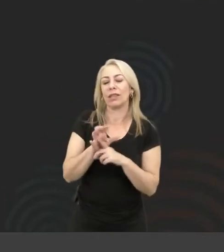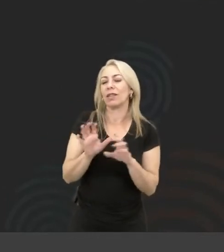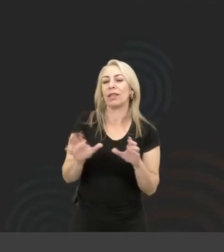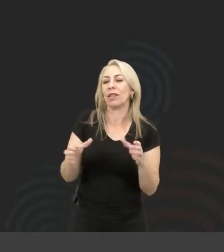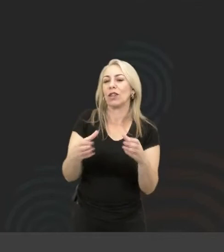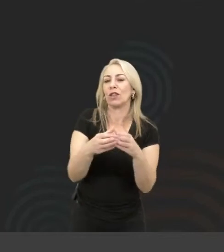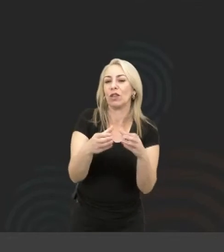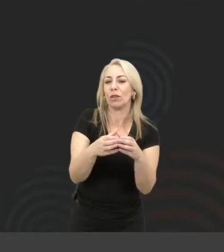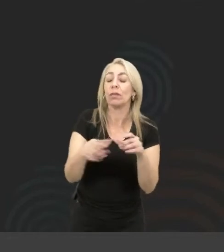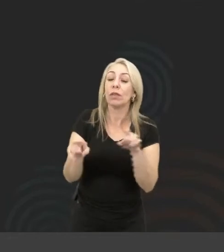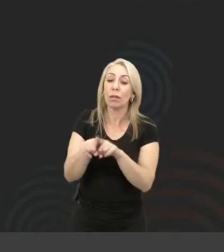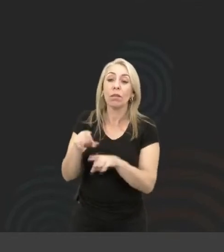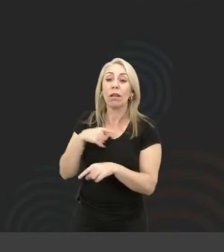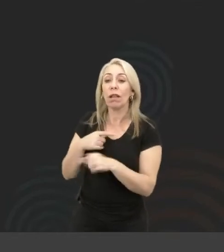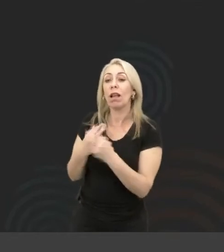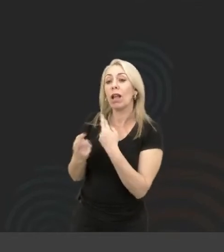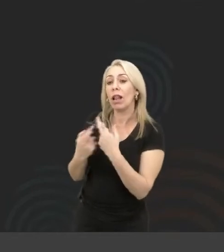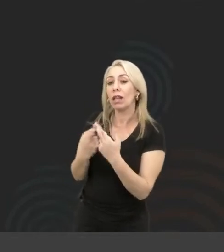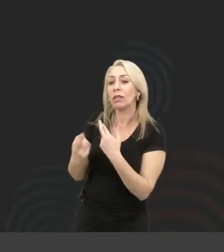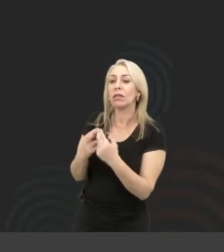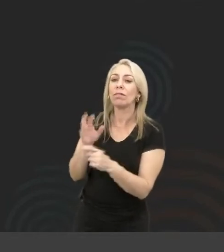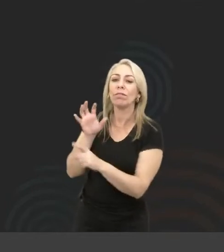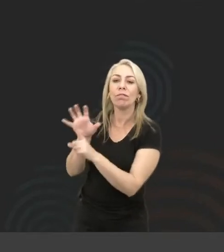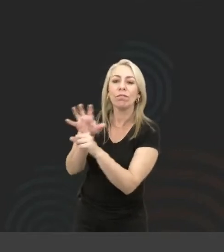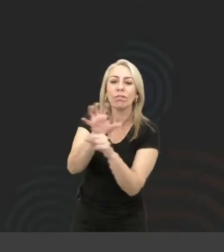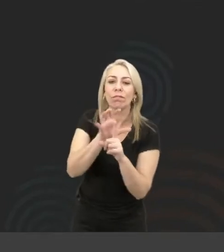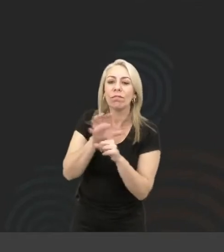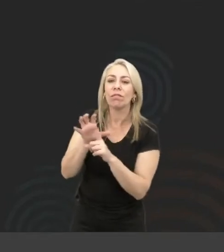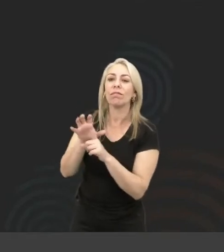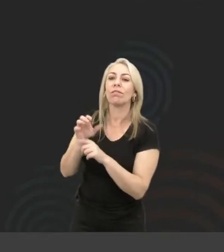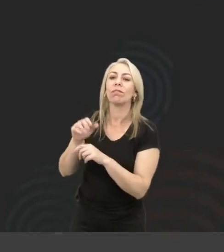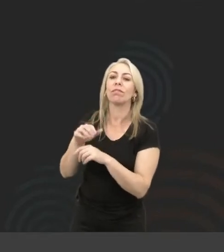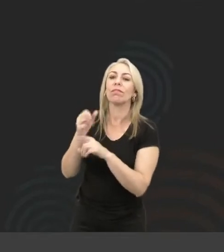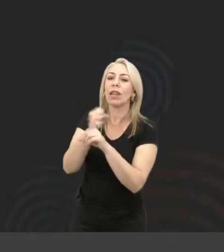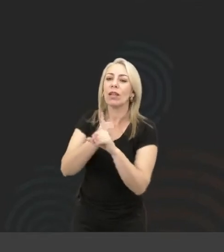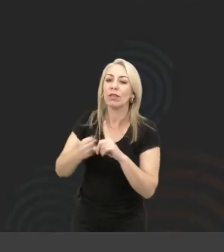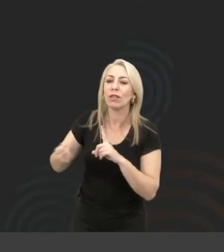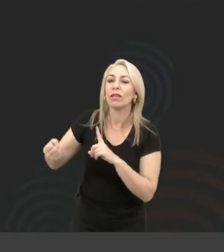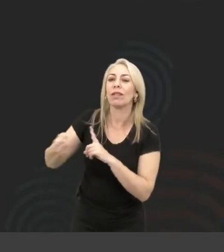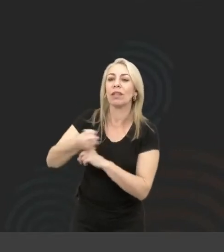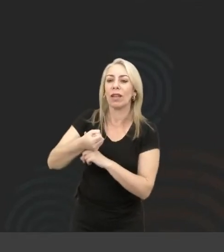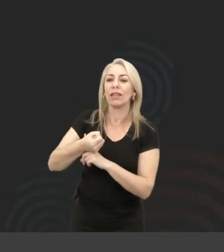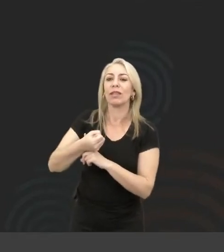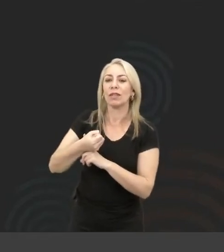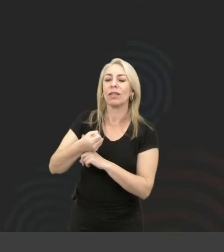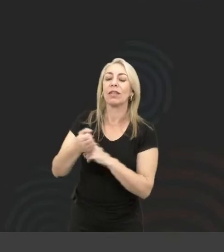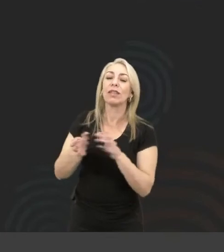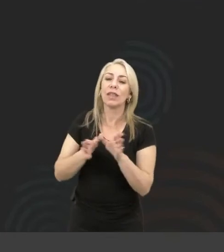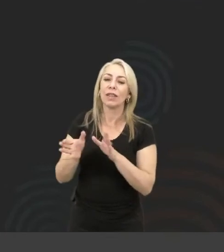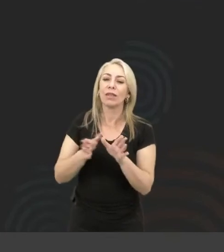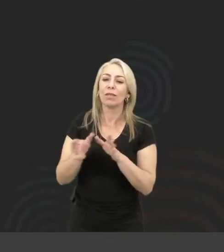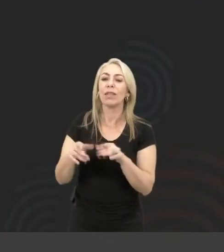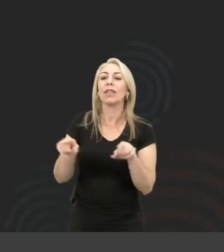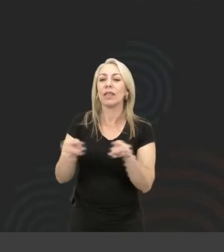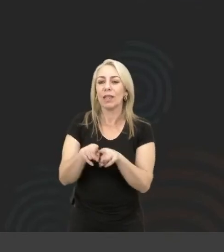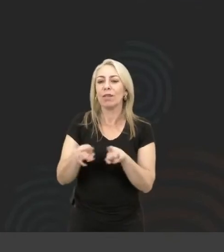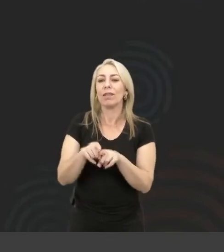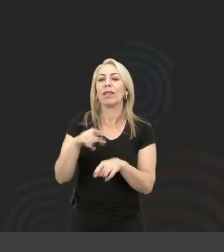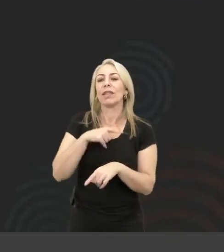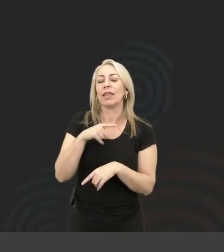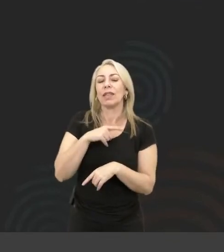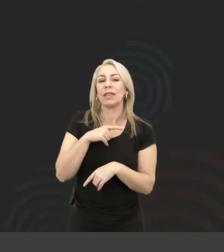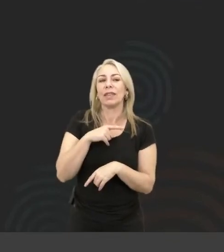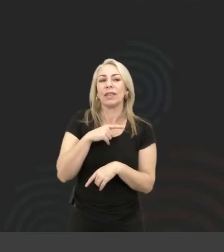time, também tem a ver com o impacto que aquele produto causa na sociedade. E a acessibilidade também está